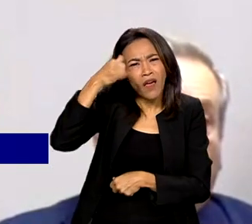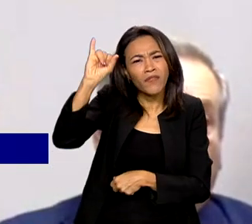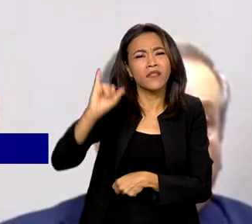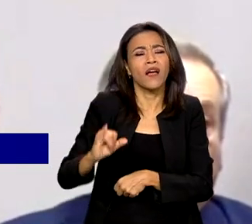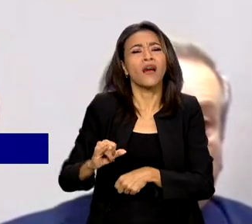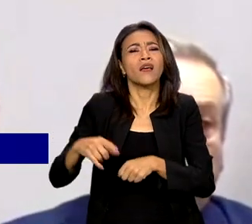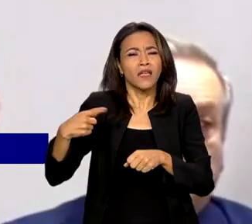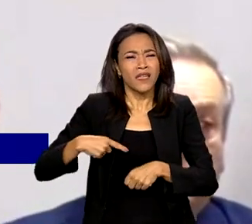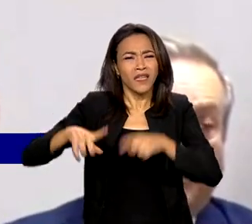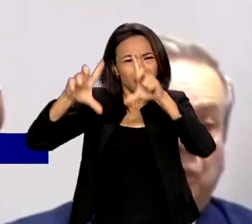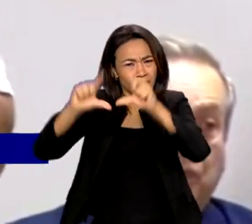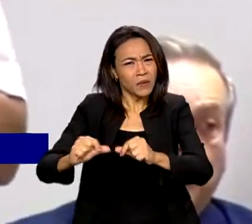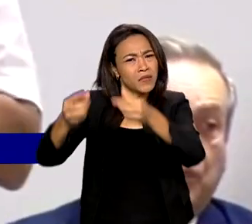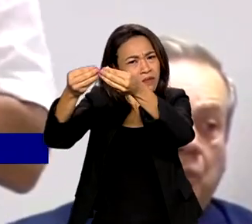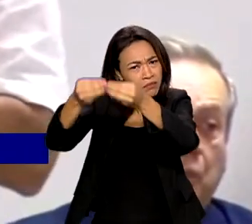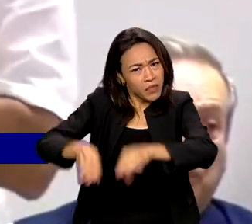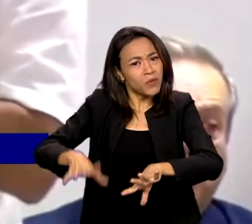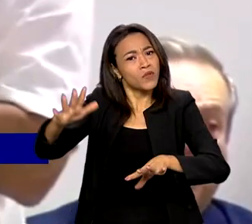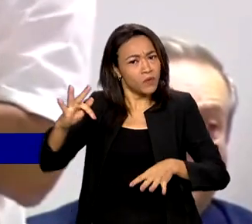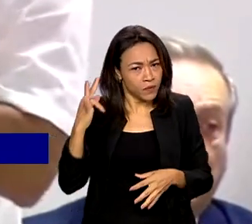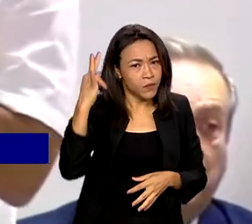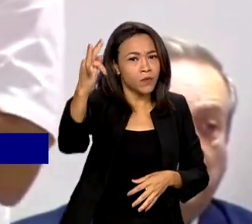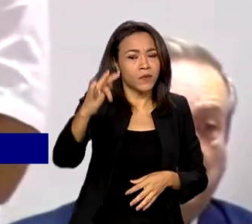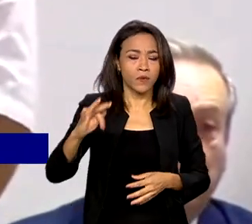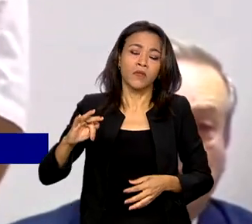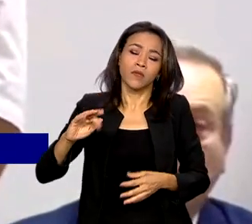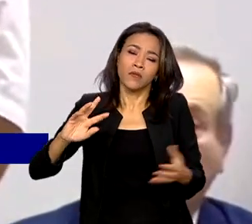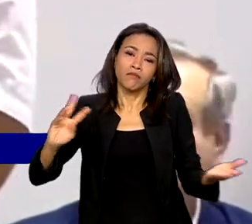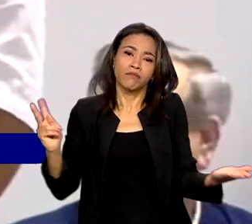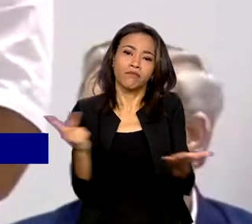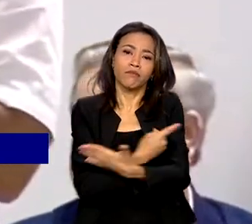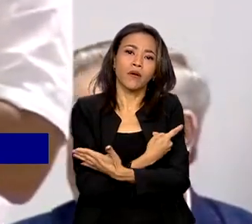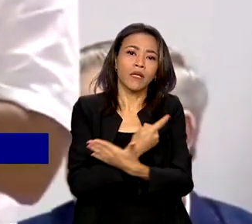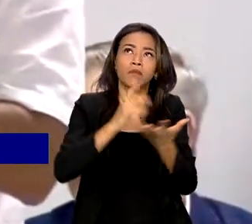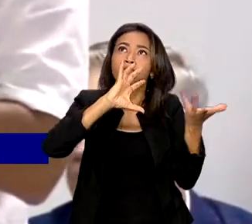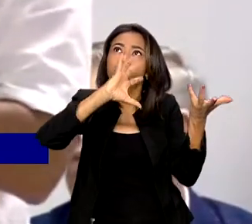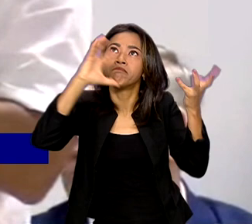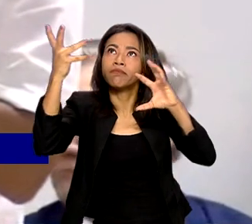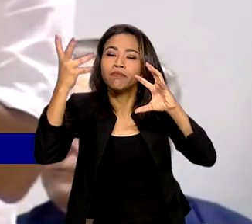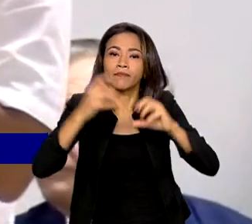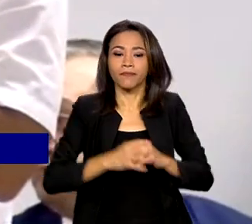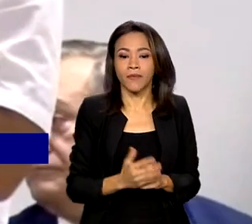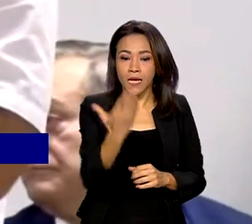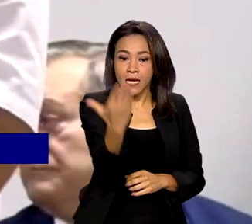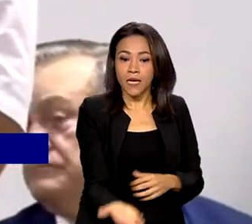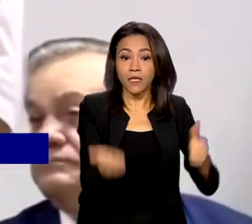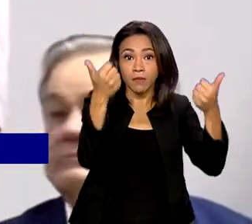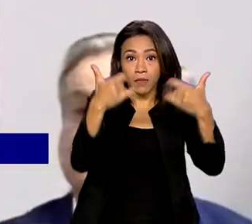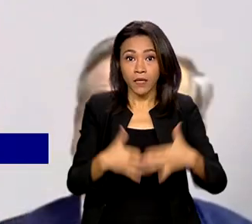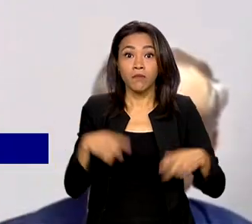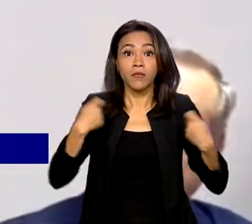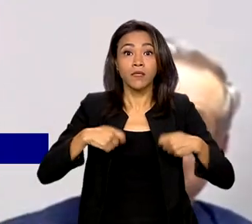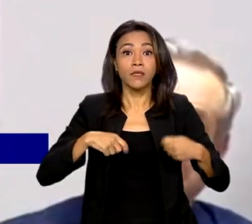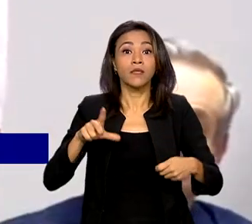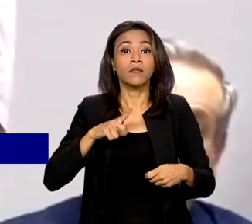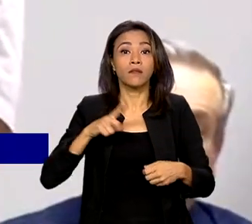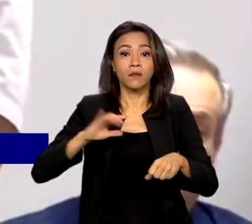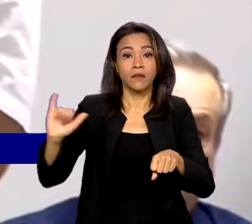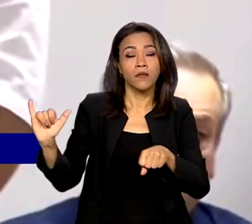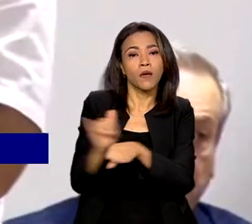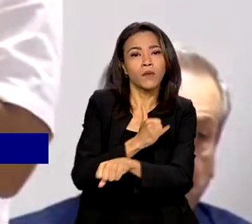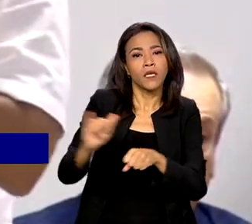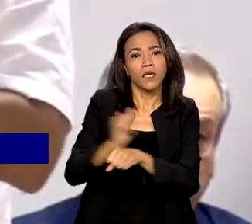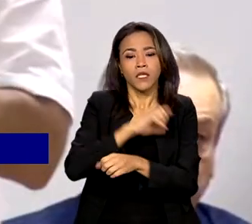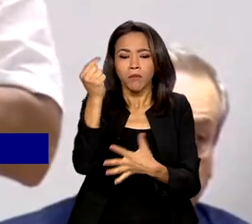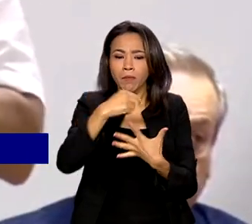minimizar futuros desastres causados por mudanças climáticas. A gente precisa ter uma ação estruturante, uma